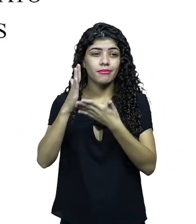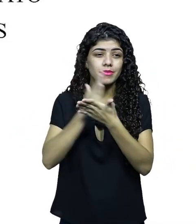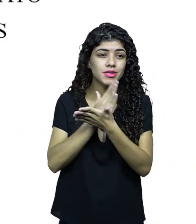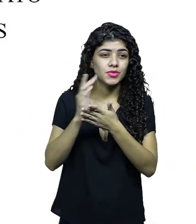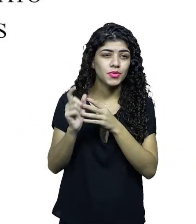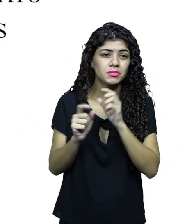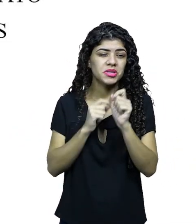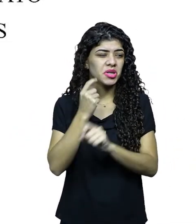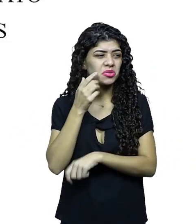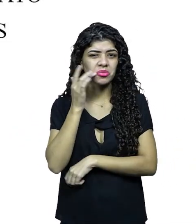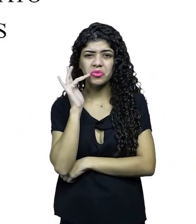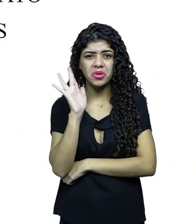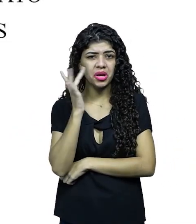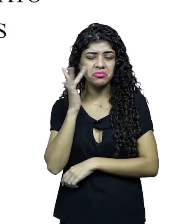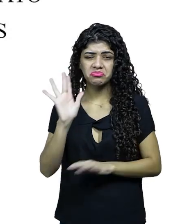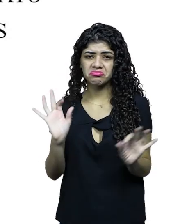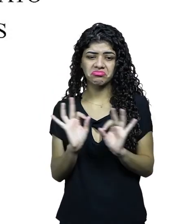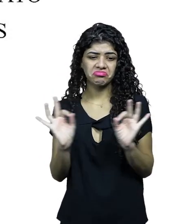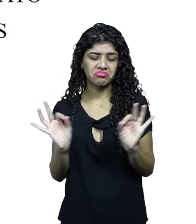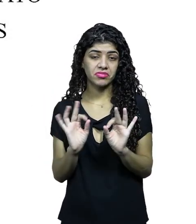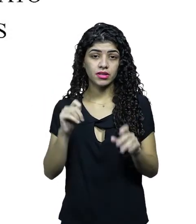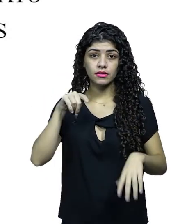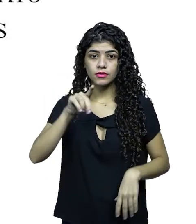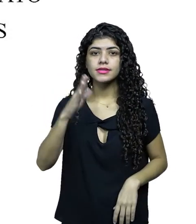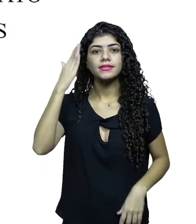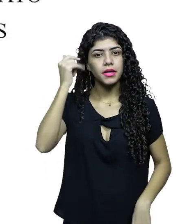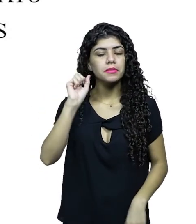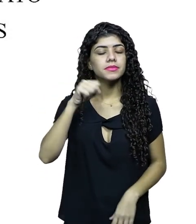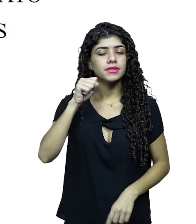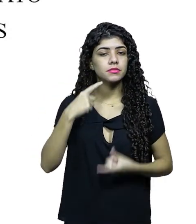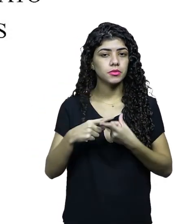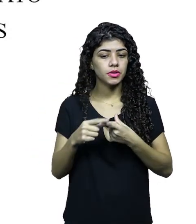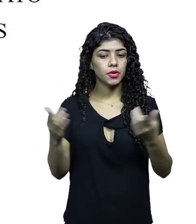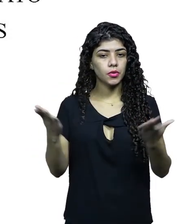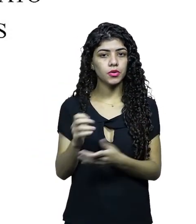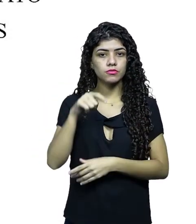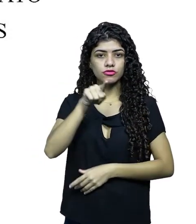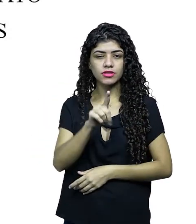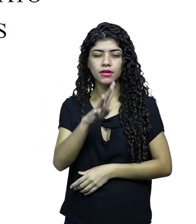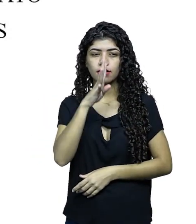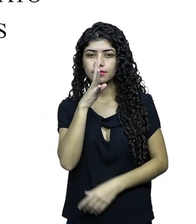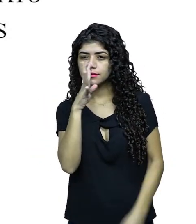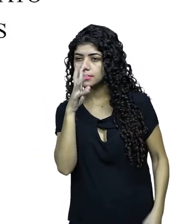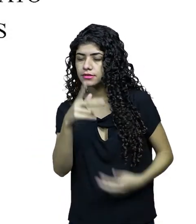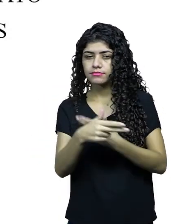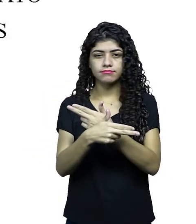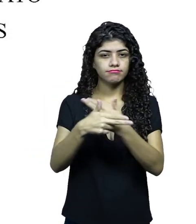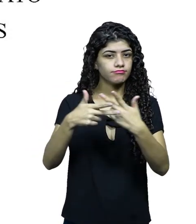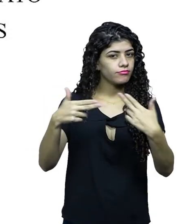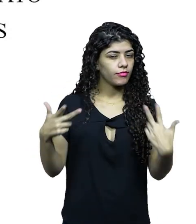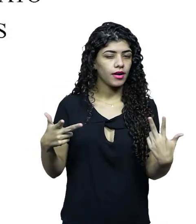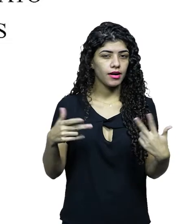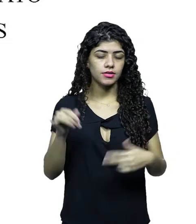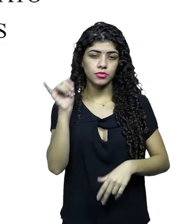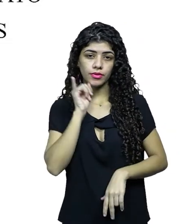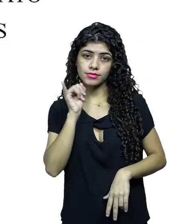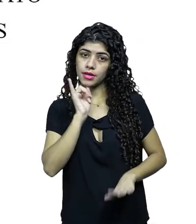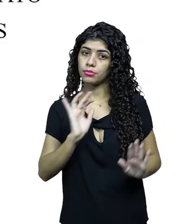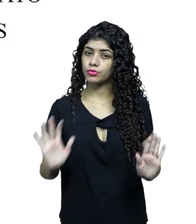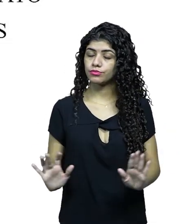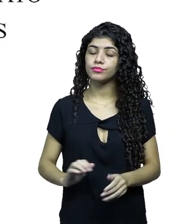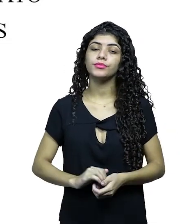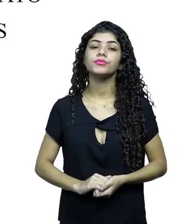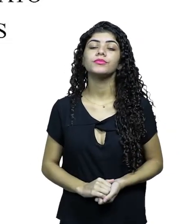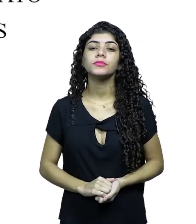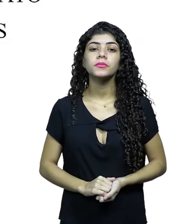gente, ao ver esse nome, pensa eu não sei o que é formato. Você sabe sim, porque hoje em dia você assiste vários programas que